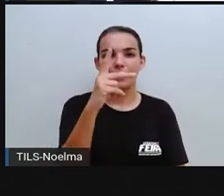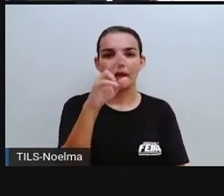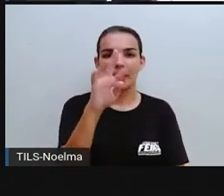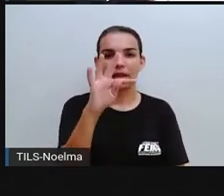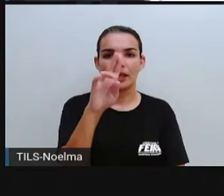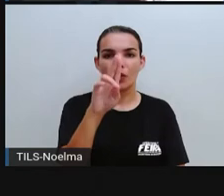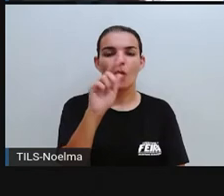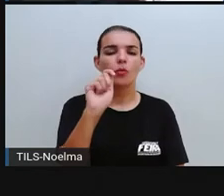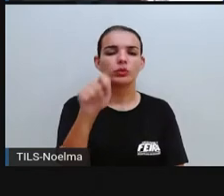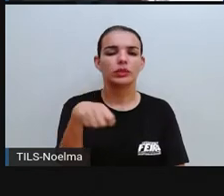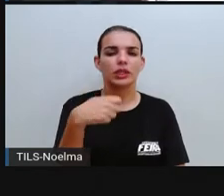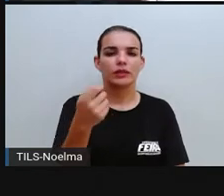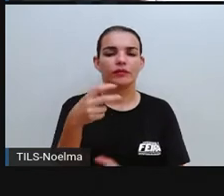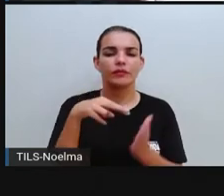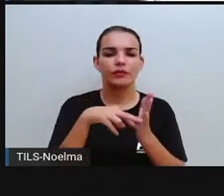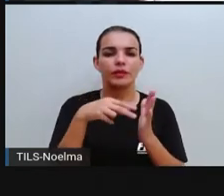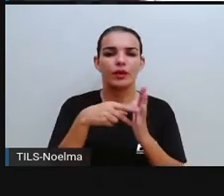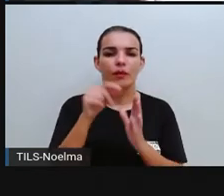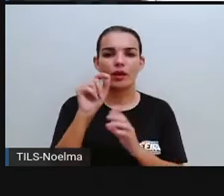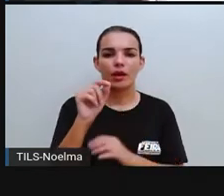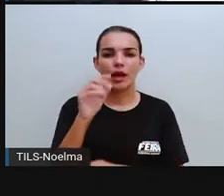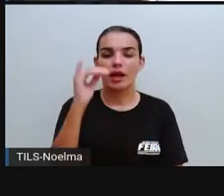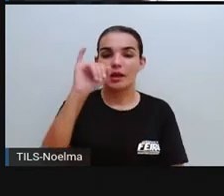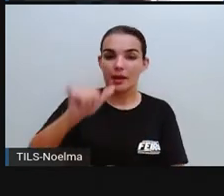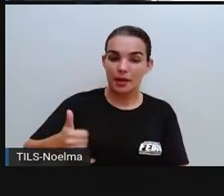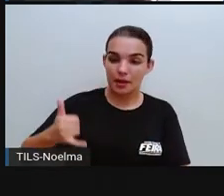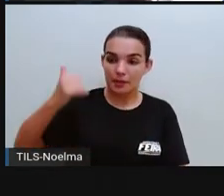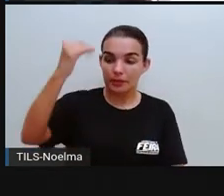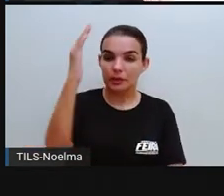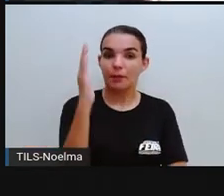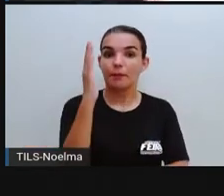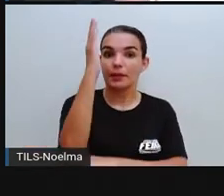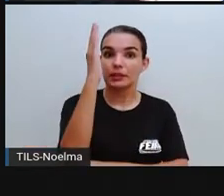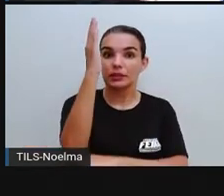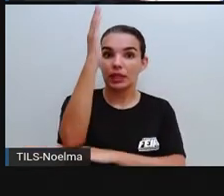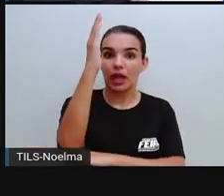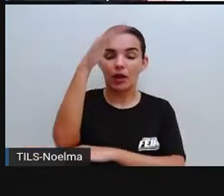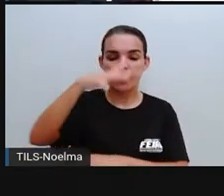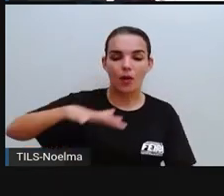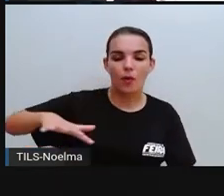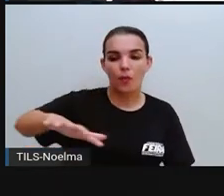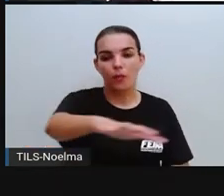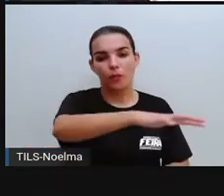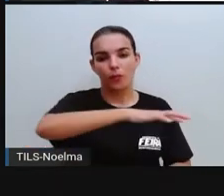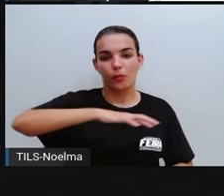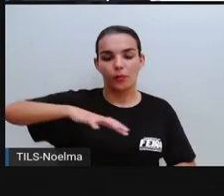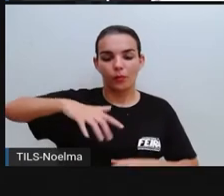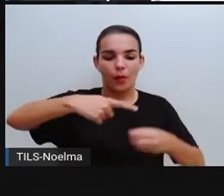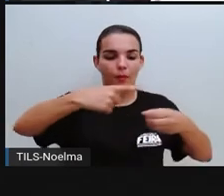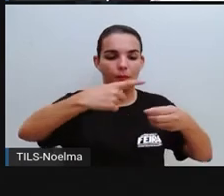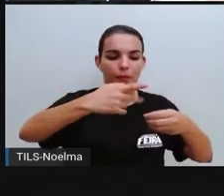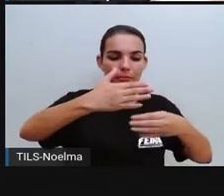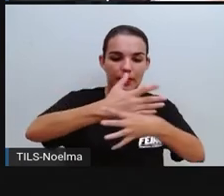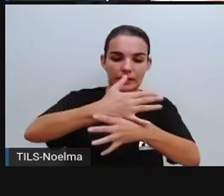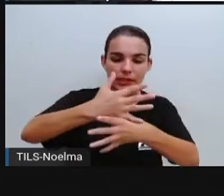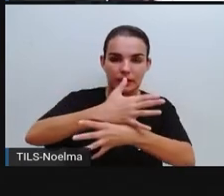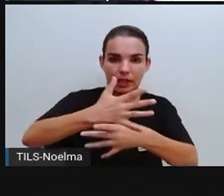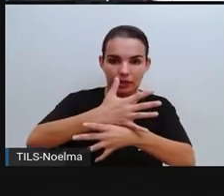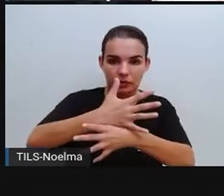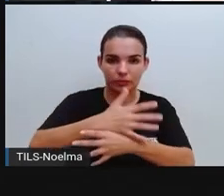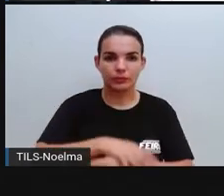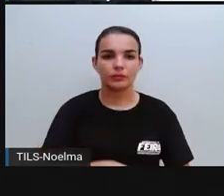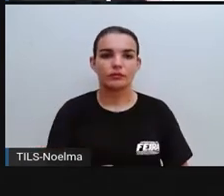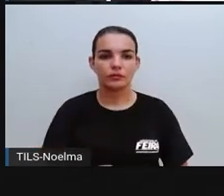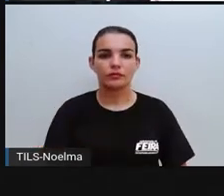uma sigla que significa Imposto Predial e Territorial Urbano, certo? Então, nós recebemos,